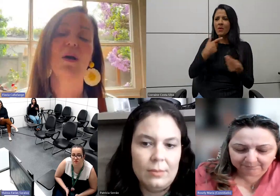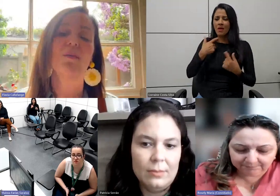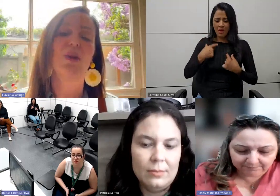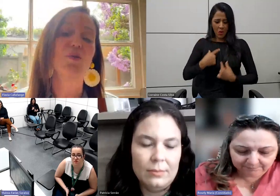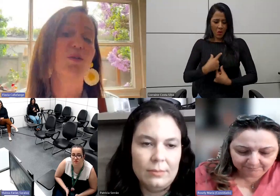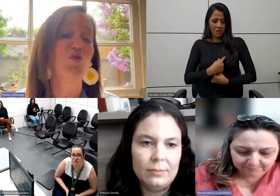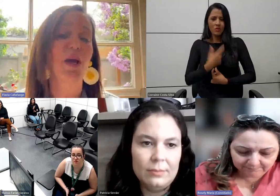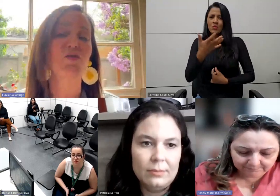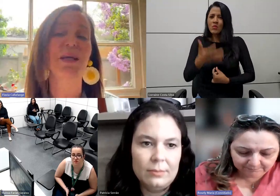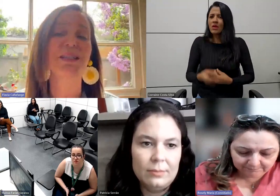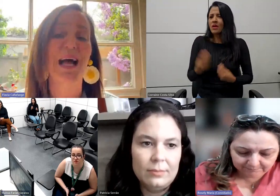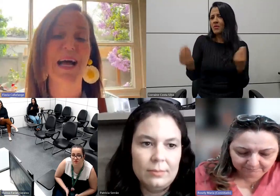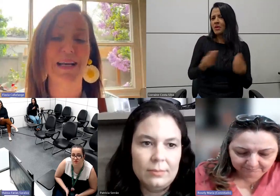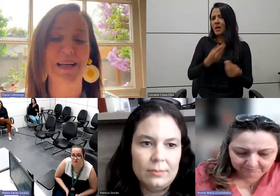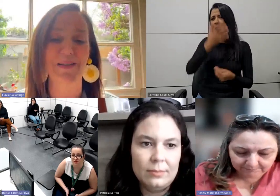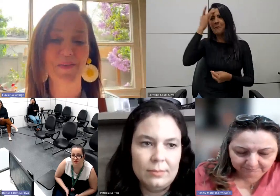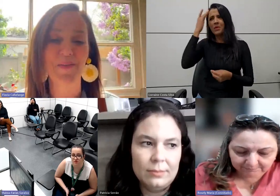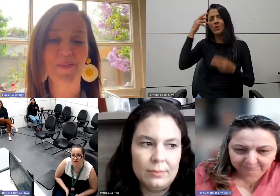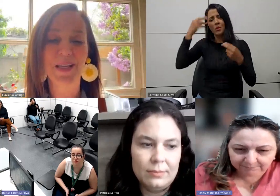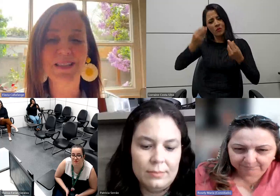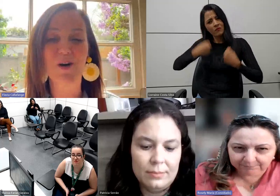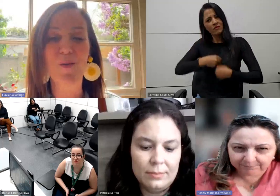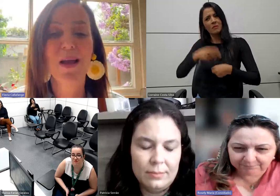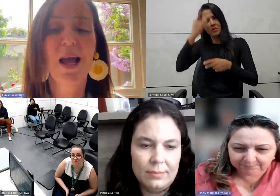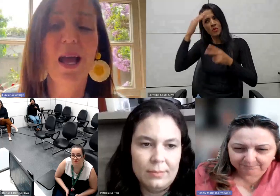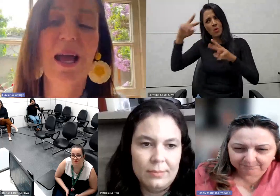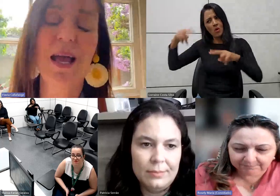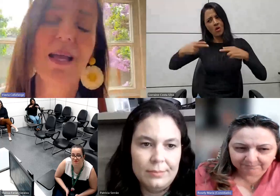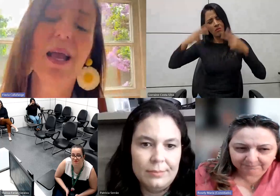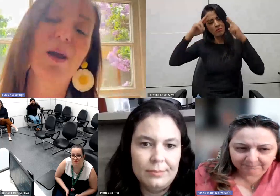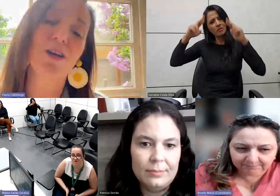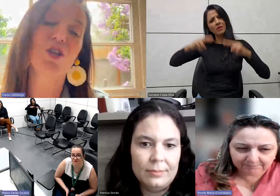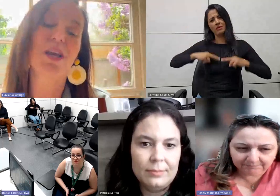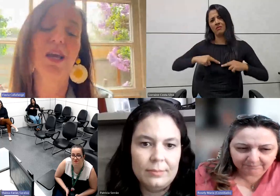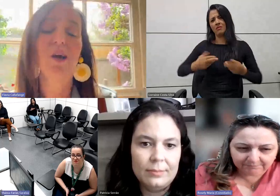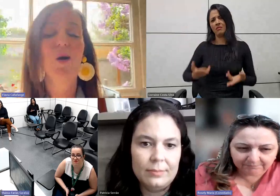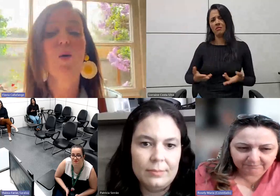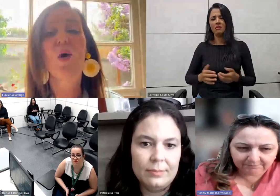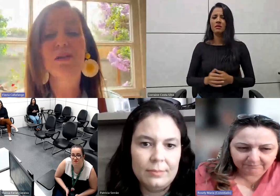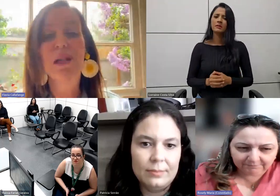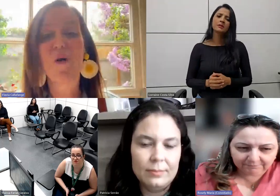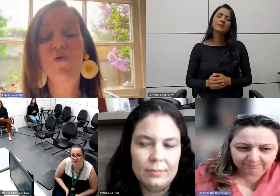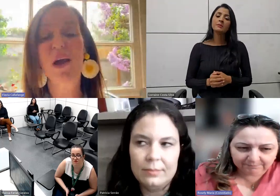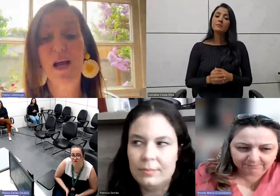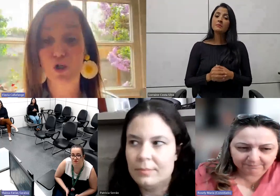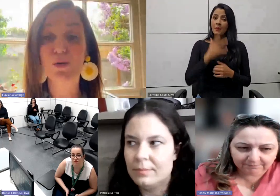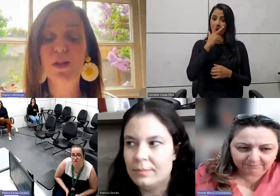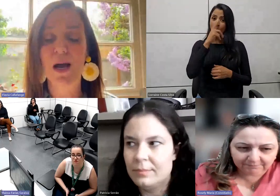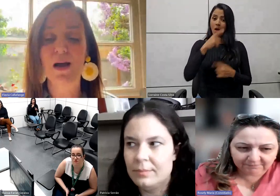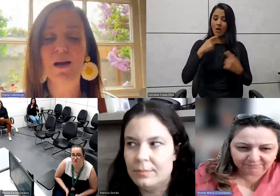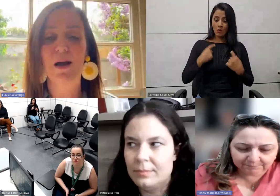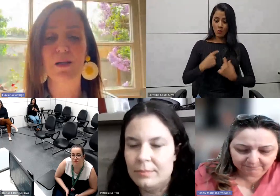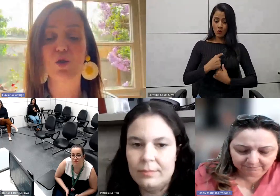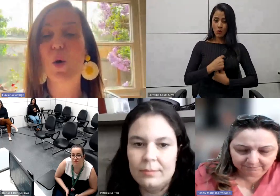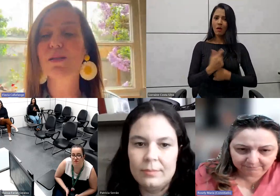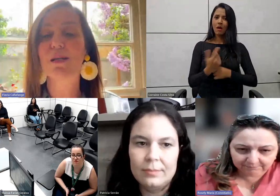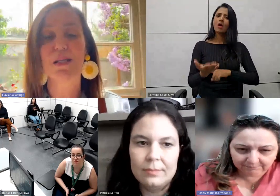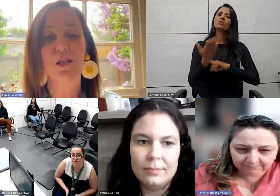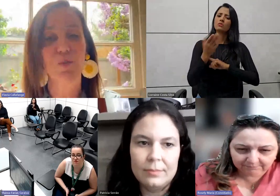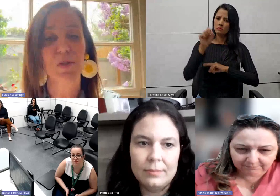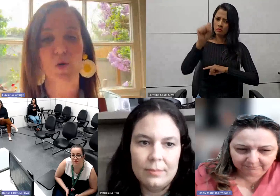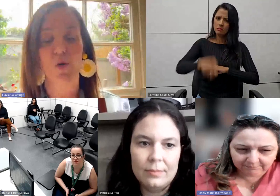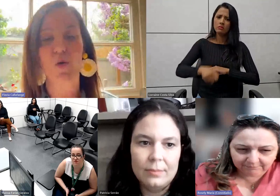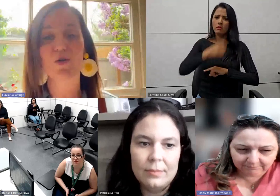cordão para as pessoas me respeitarem. Então, eu acho que o cordão vem ajudar a